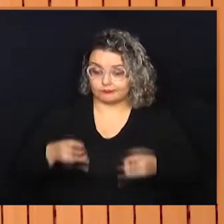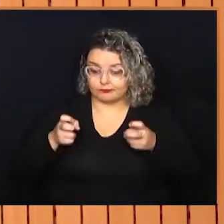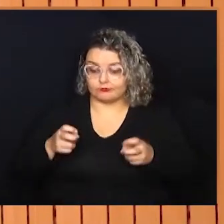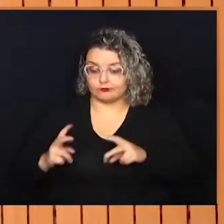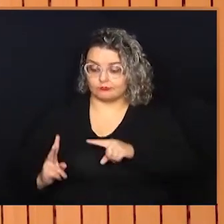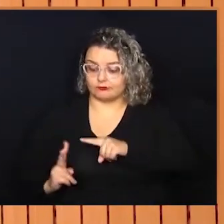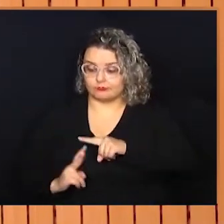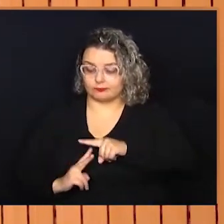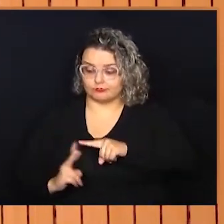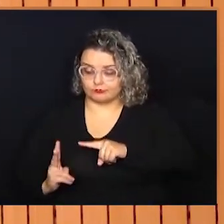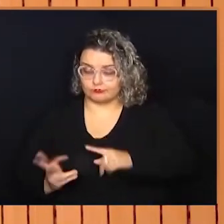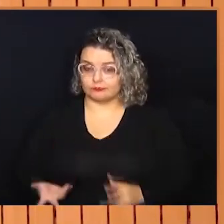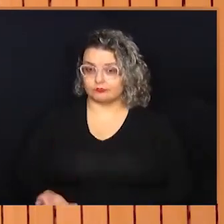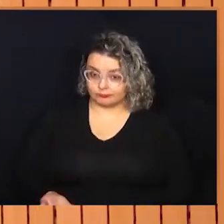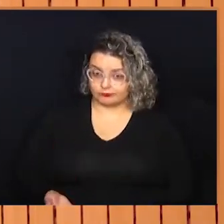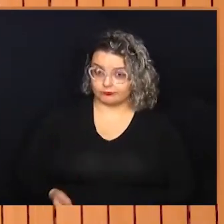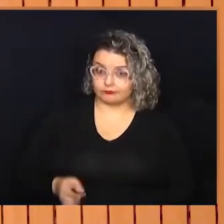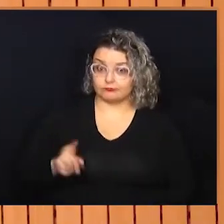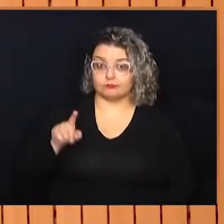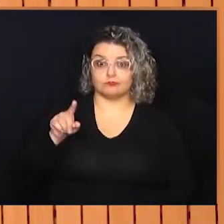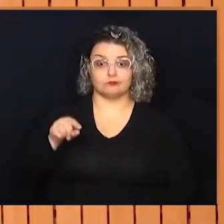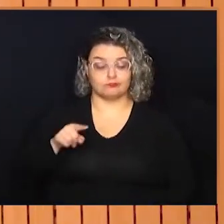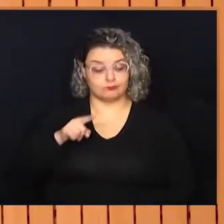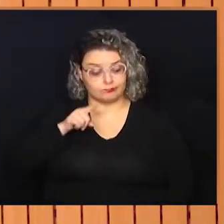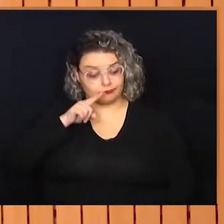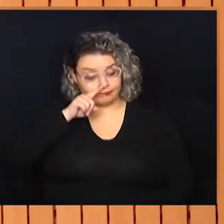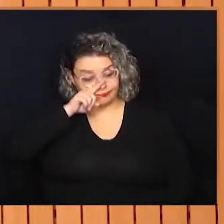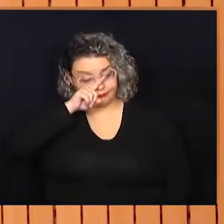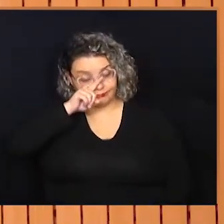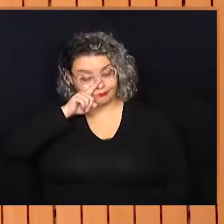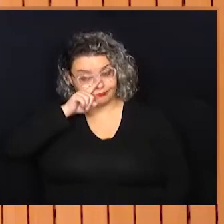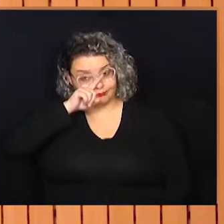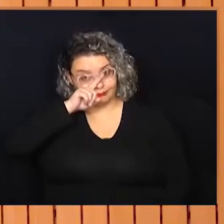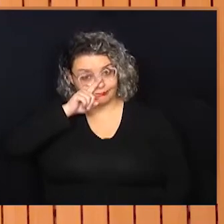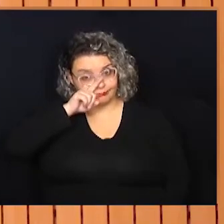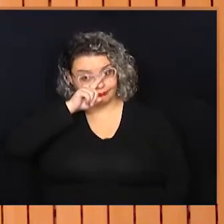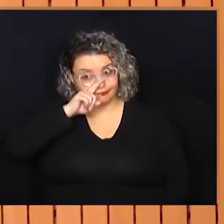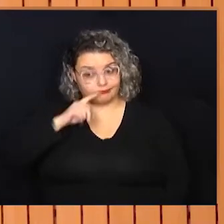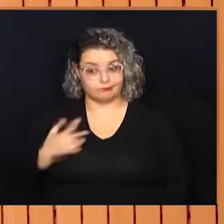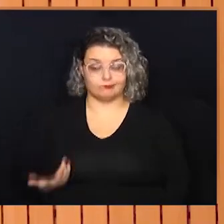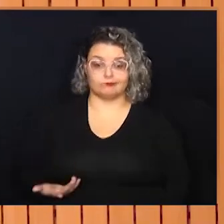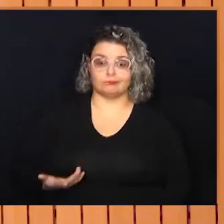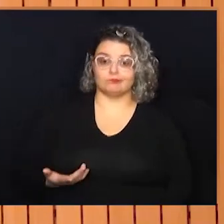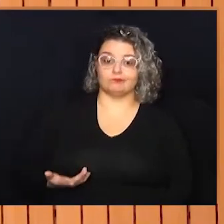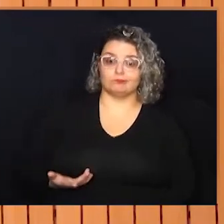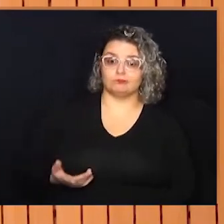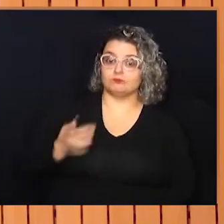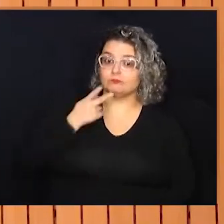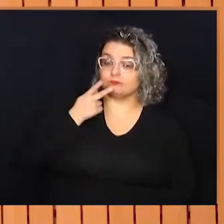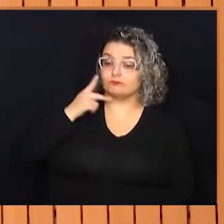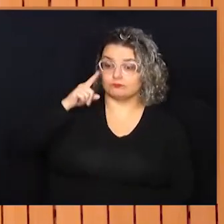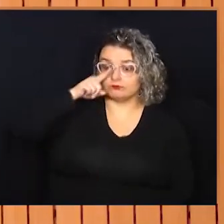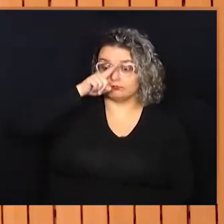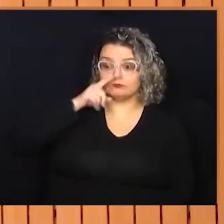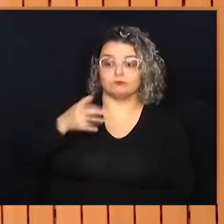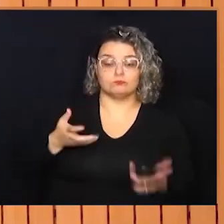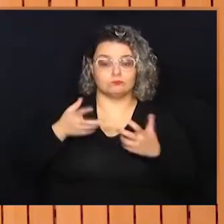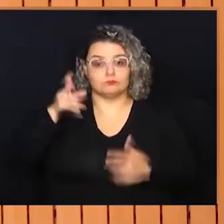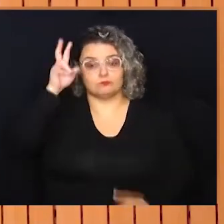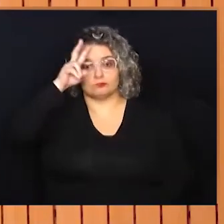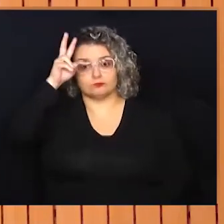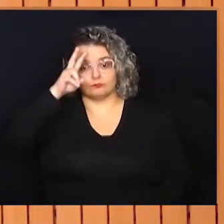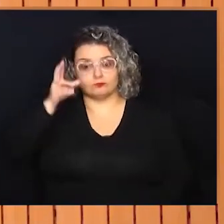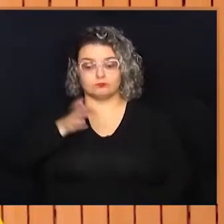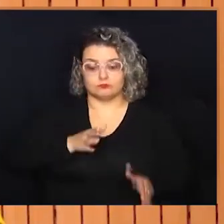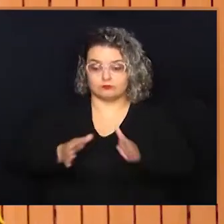reconhecimento biométrico, e isso é extremamente perigoso. E, para falar desse perigo, eu gostaria